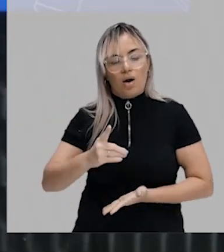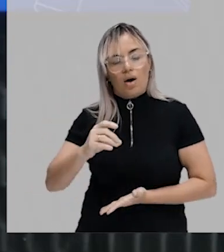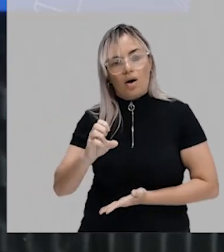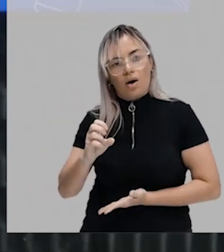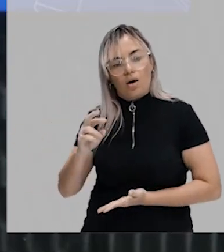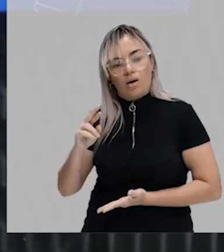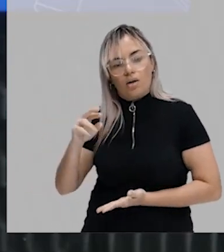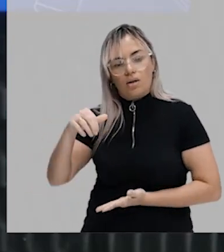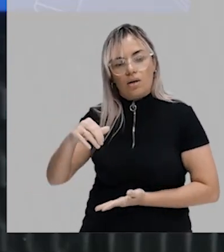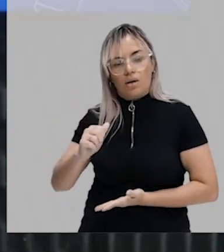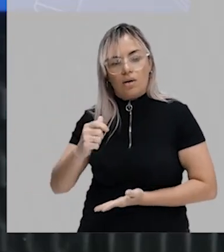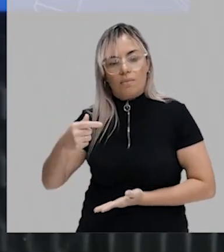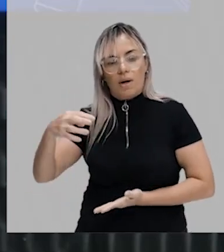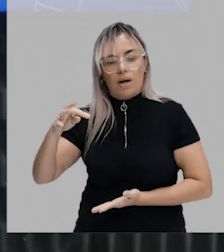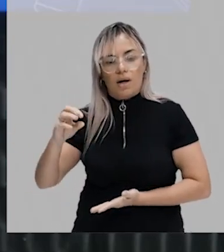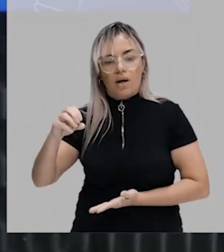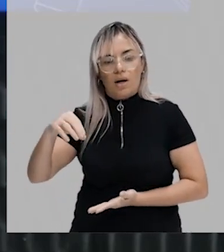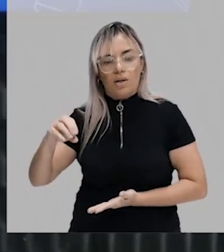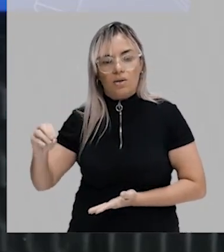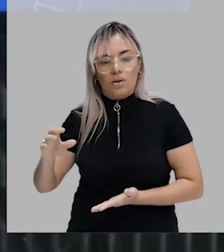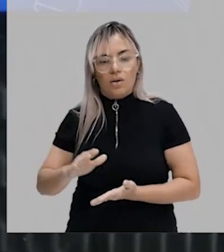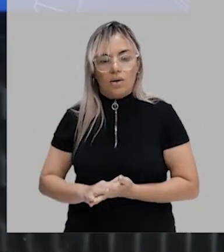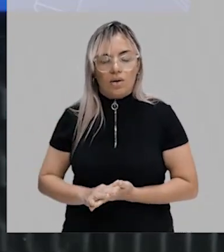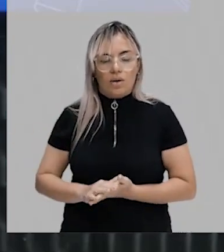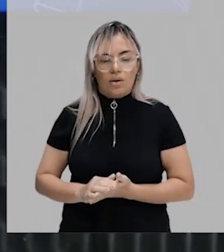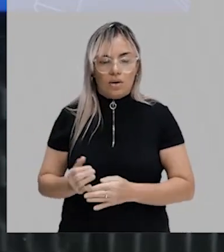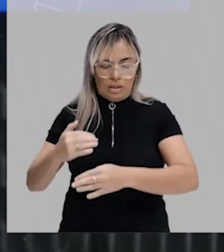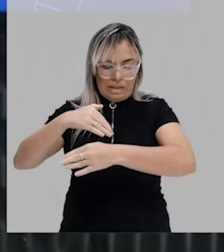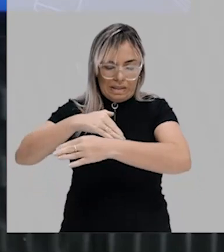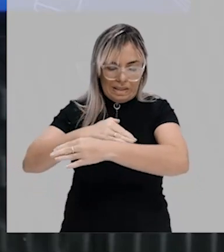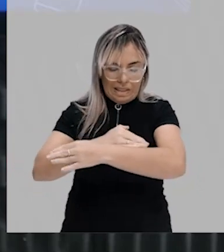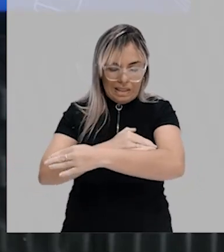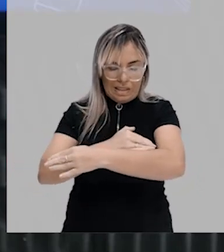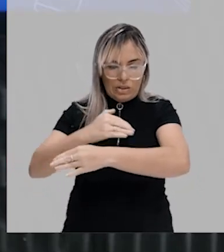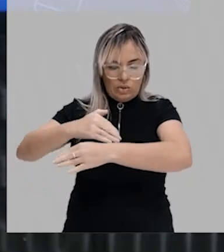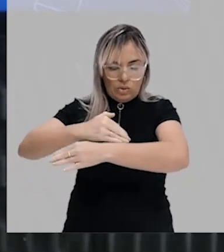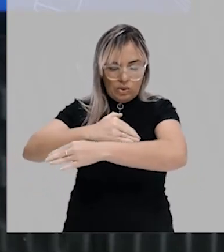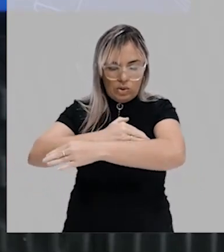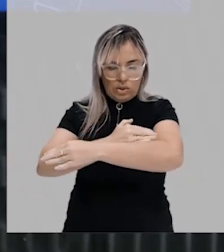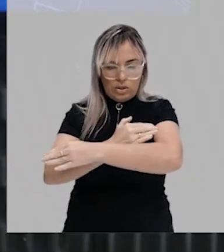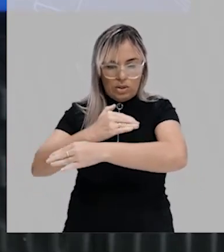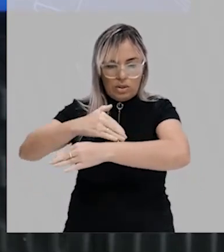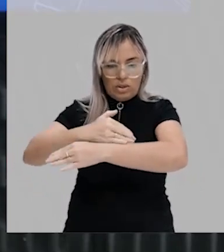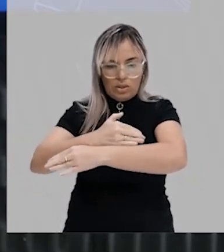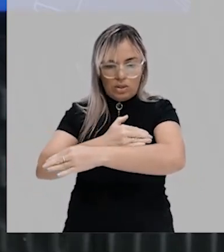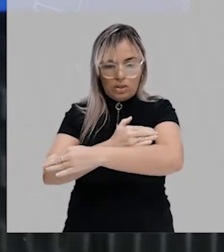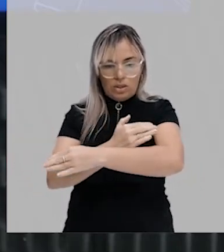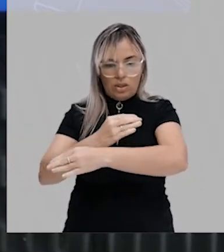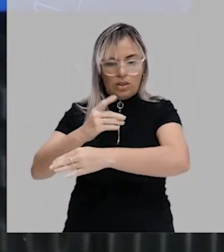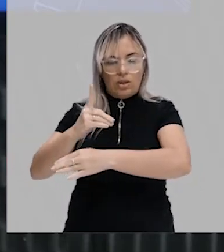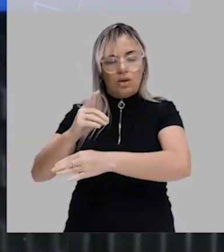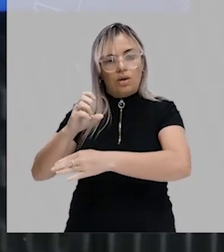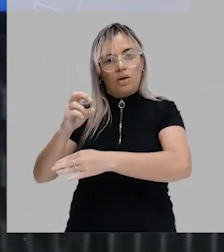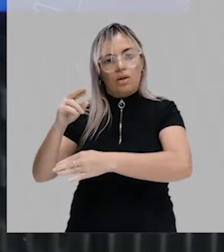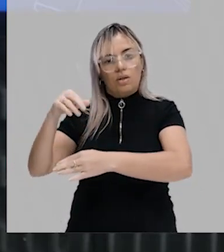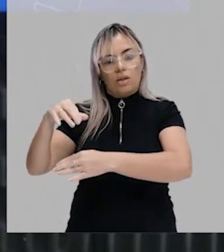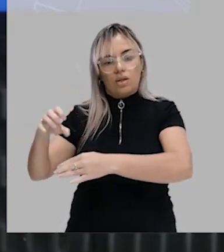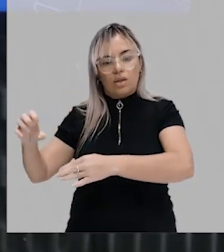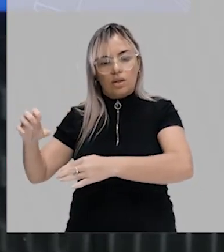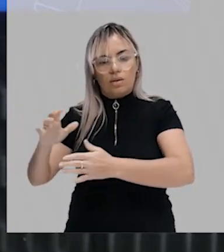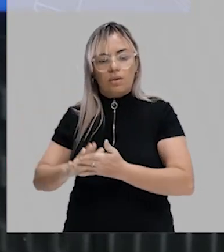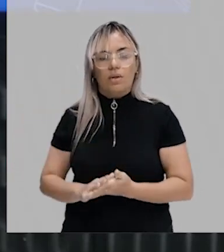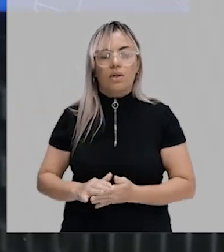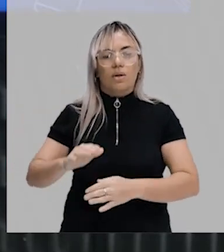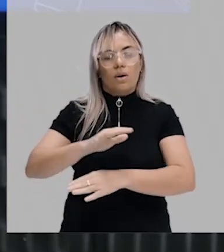originar a derme da pele. A derme é uma camada que fica logo abaixo da epiderme. Nossa pele, ela tem três camadas.